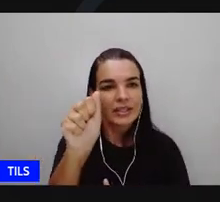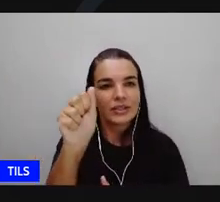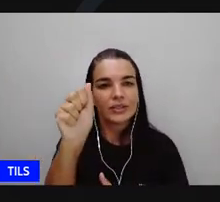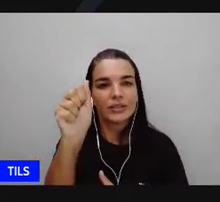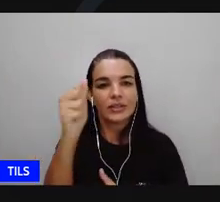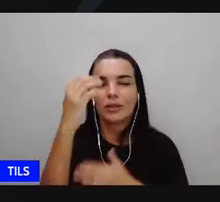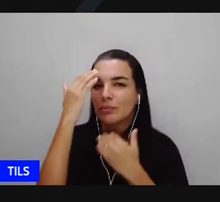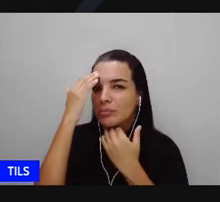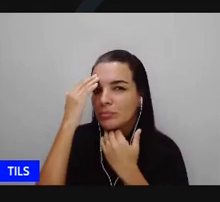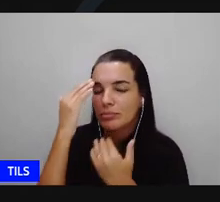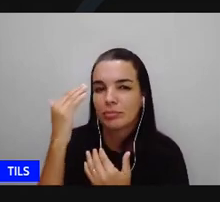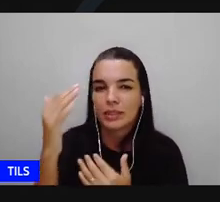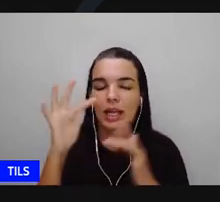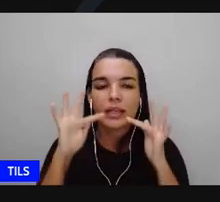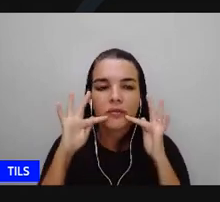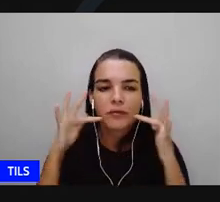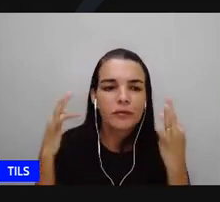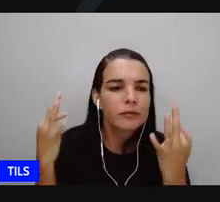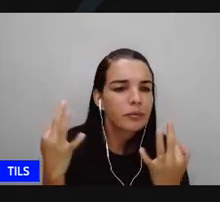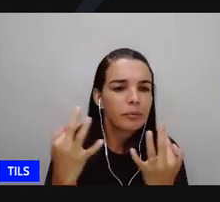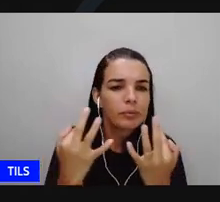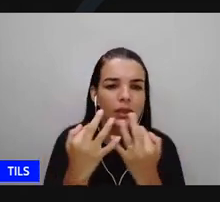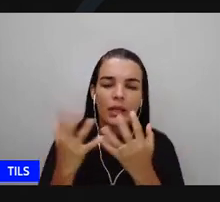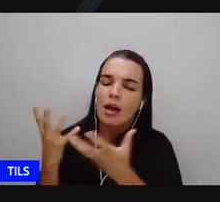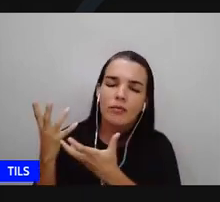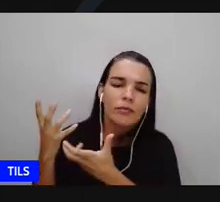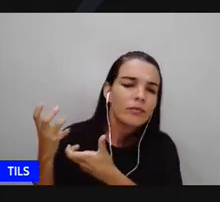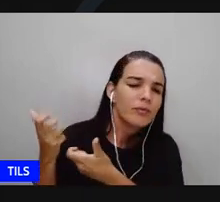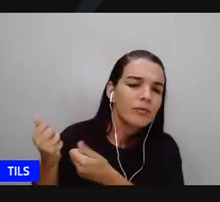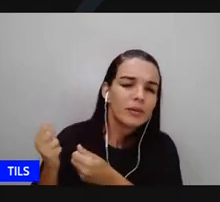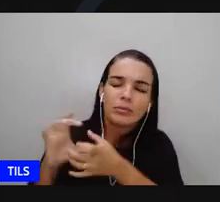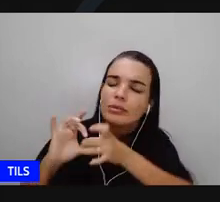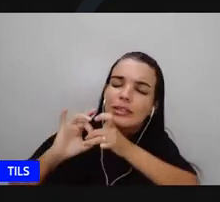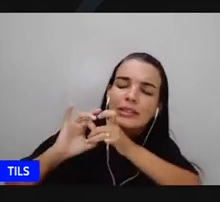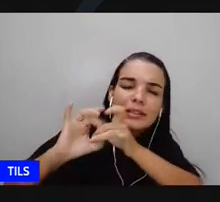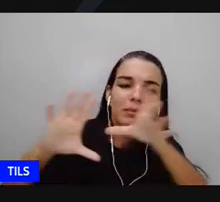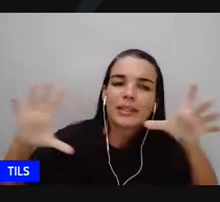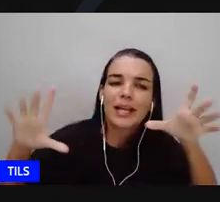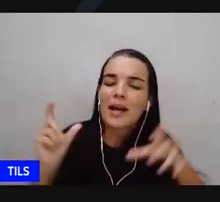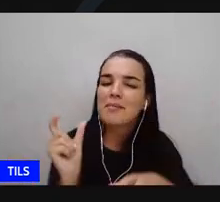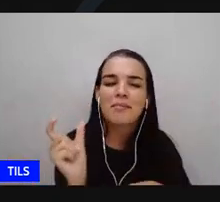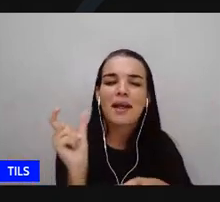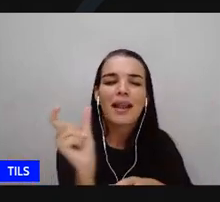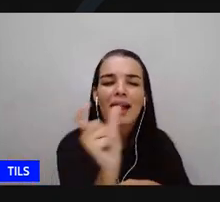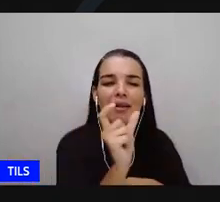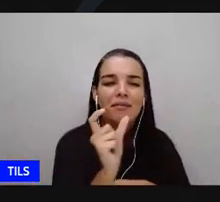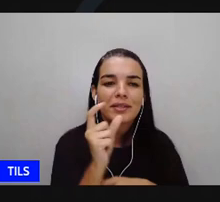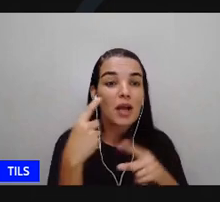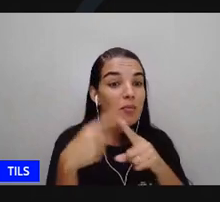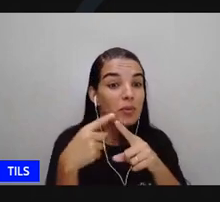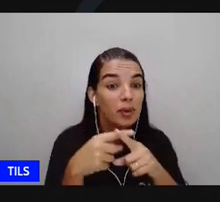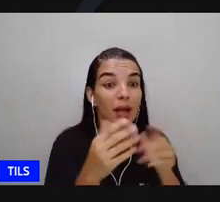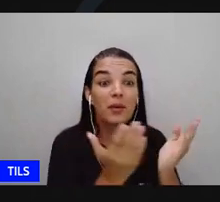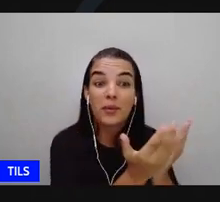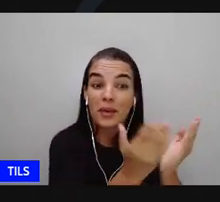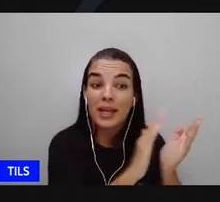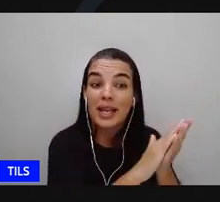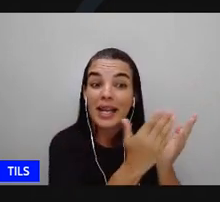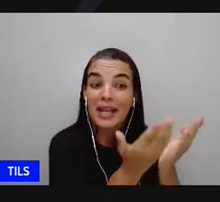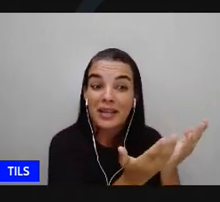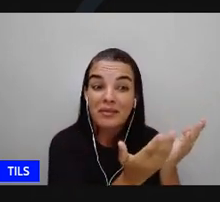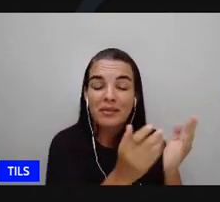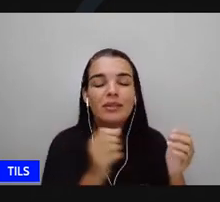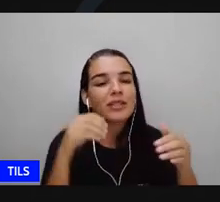comunidade para sua família e vamos libertar as palavras porque os livros escondem as